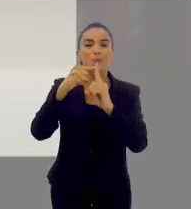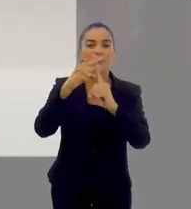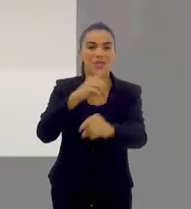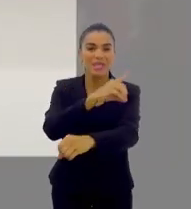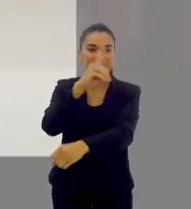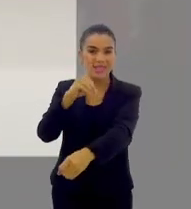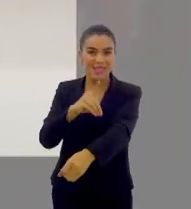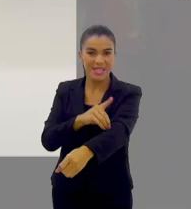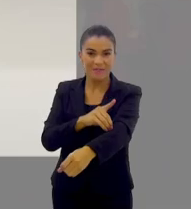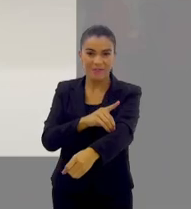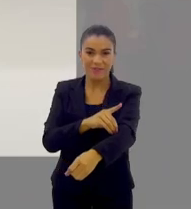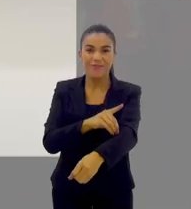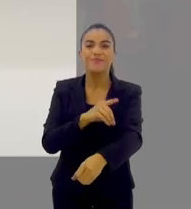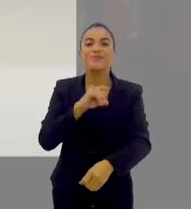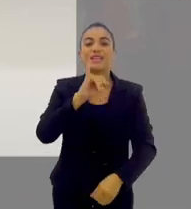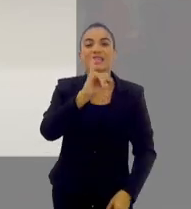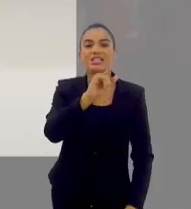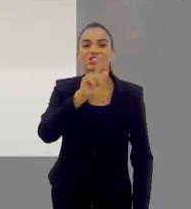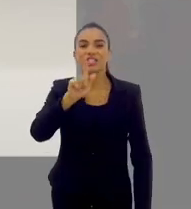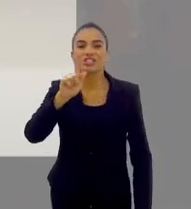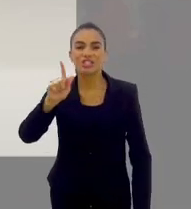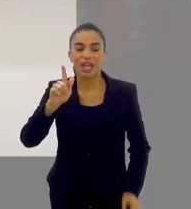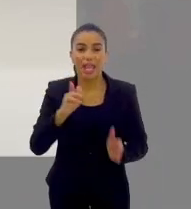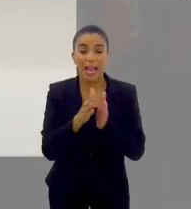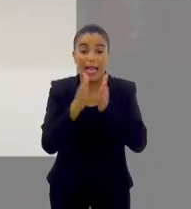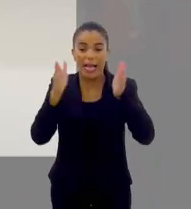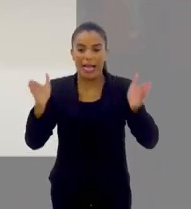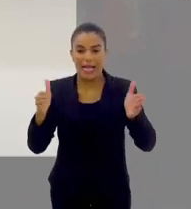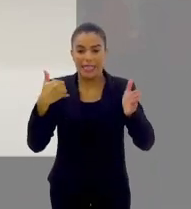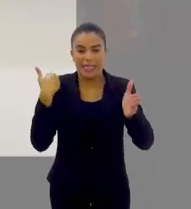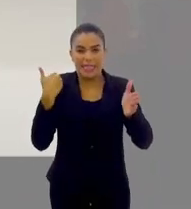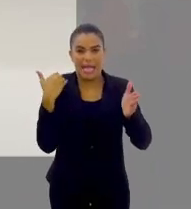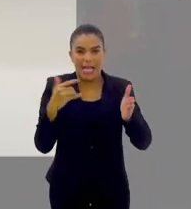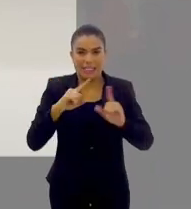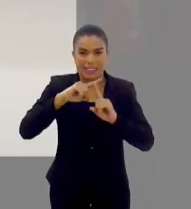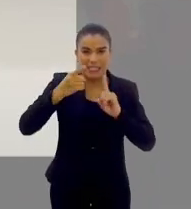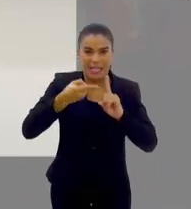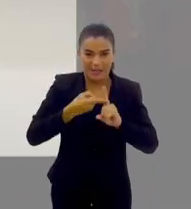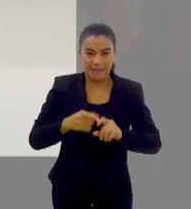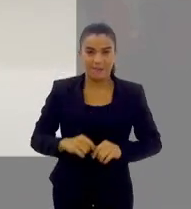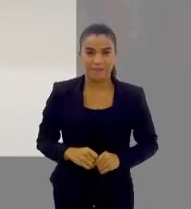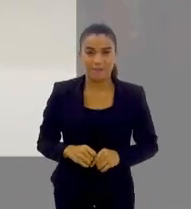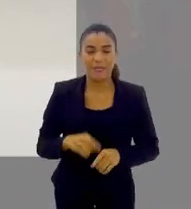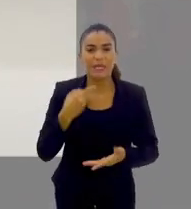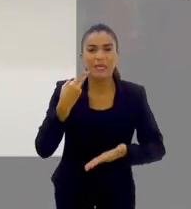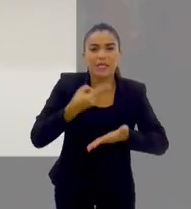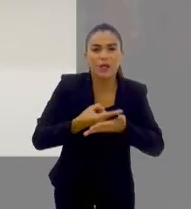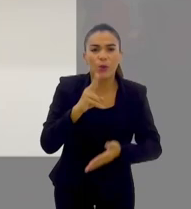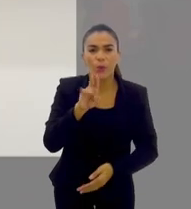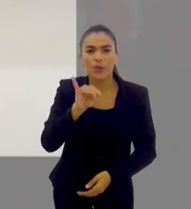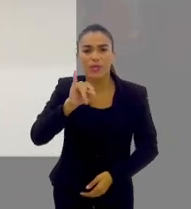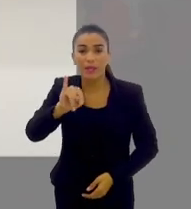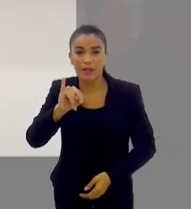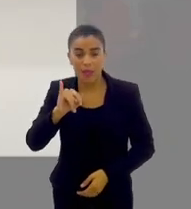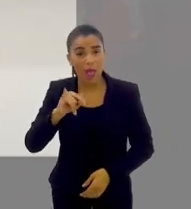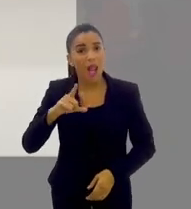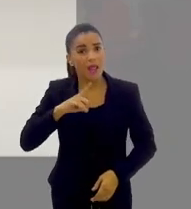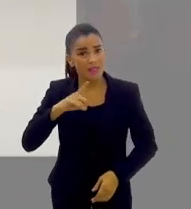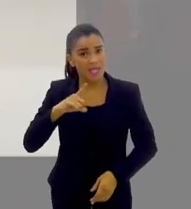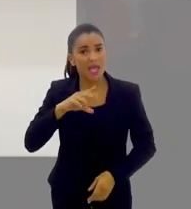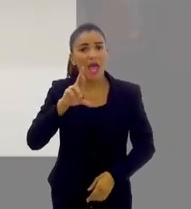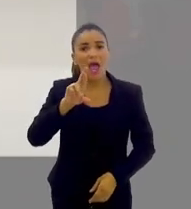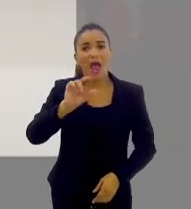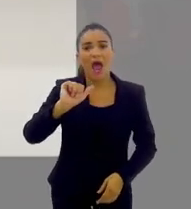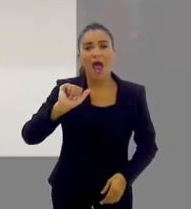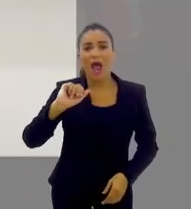positivo na criança, em GG. E quando a gente foi investigar, a criança depois internou por quê? internou na UTI porque ela fez um rache